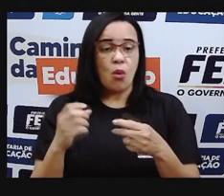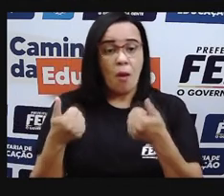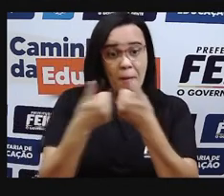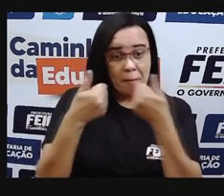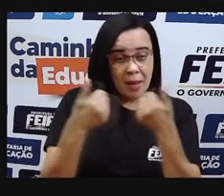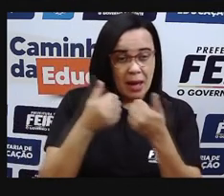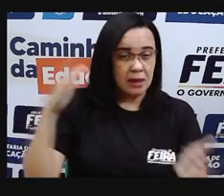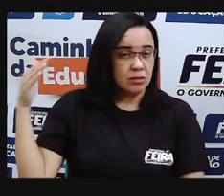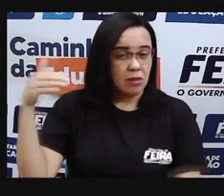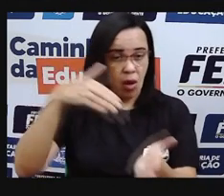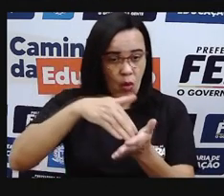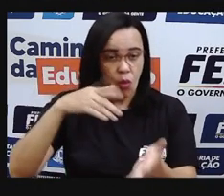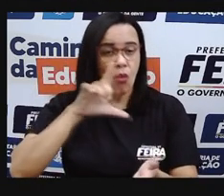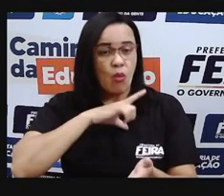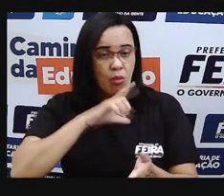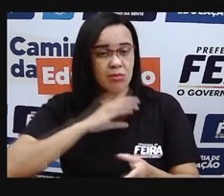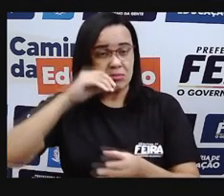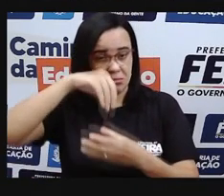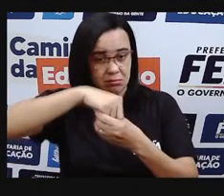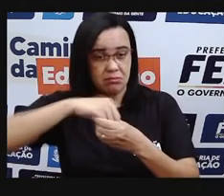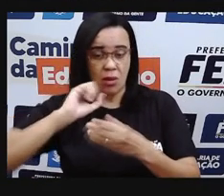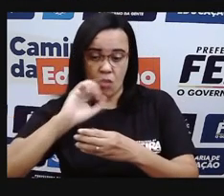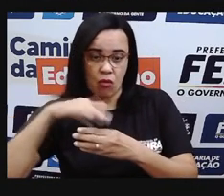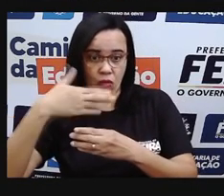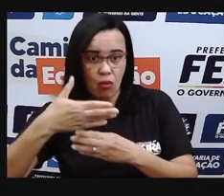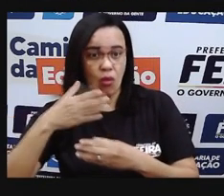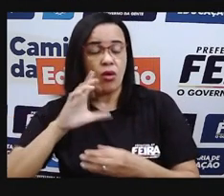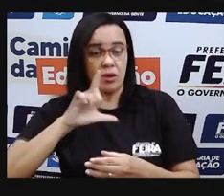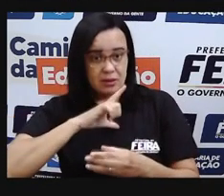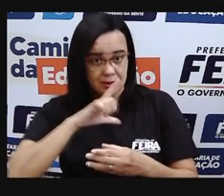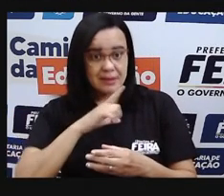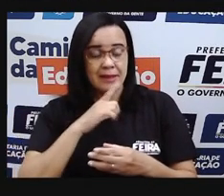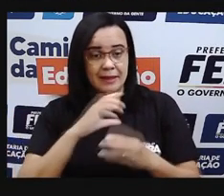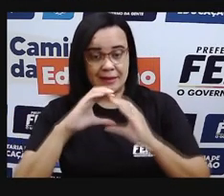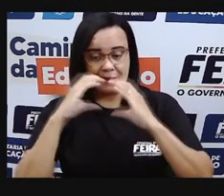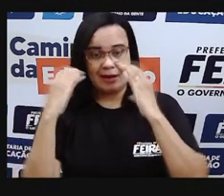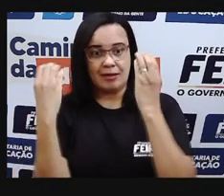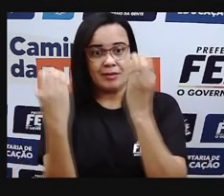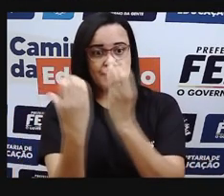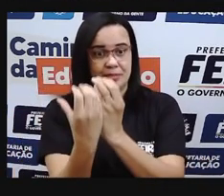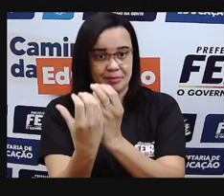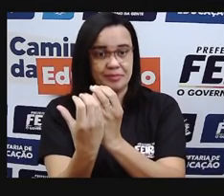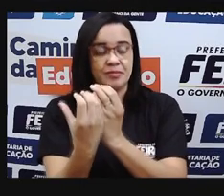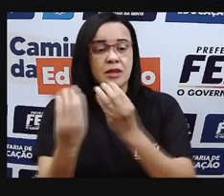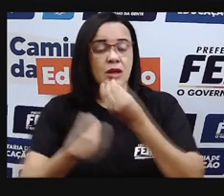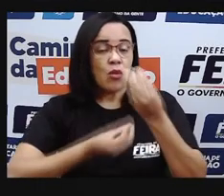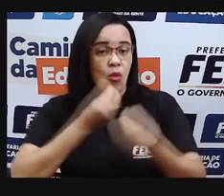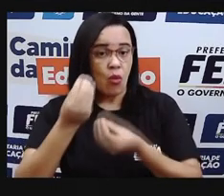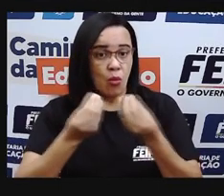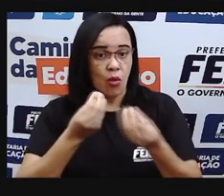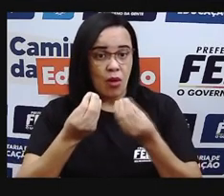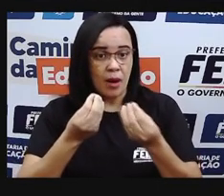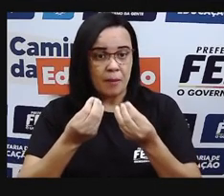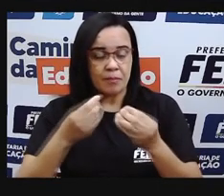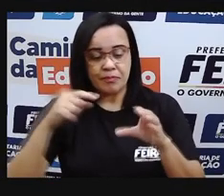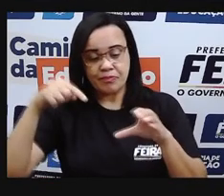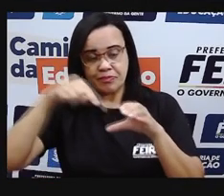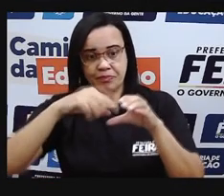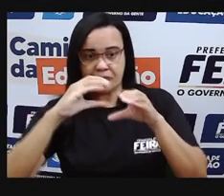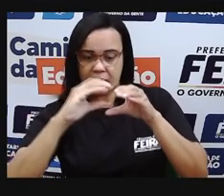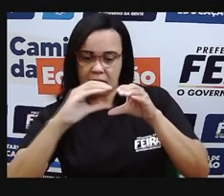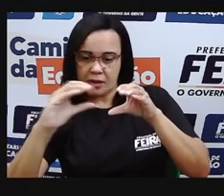externa para a mais interna, a penúltima camada da atmosfera, nós temos a termosfera,